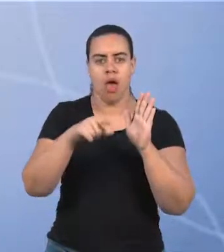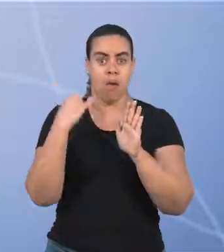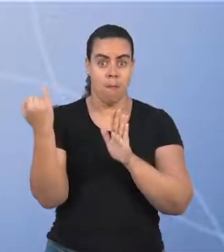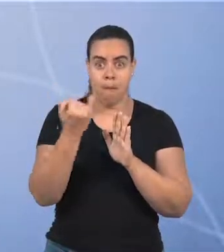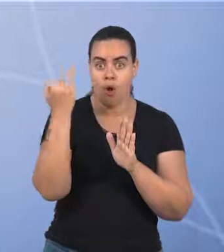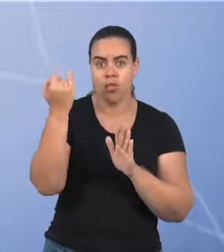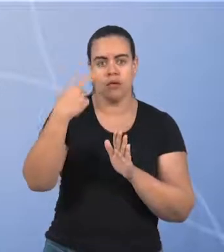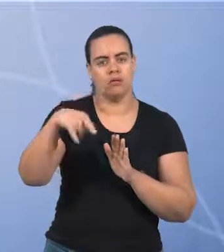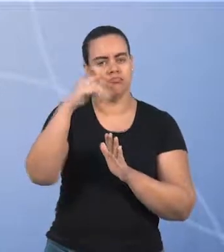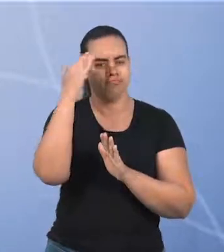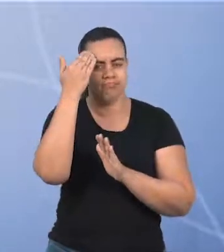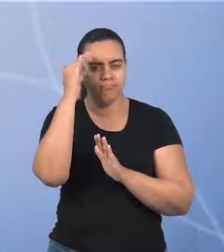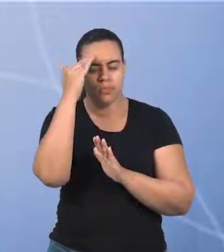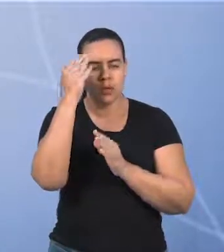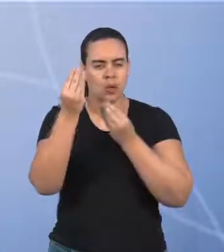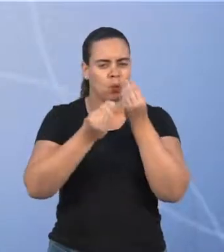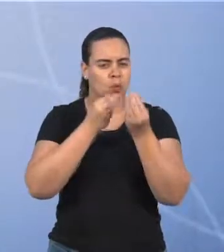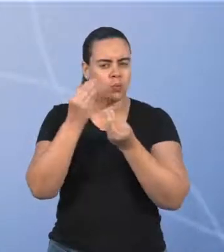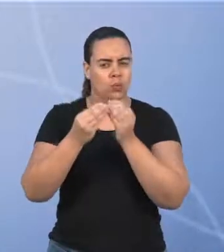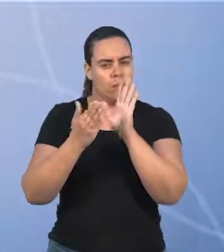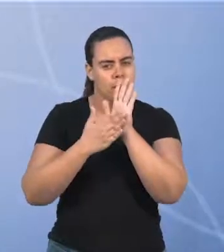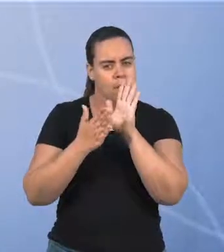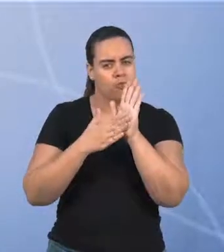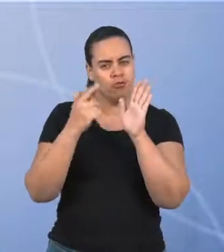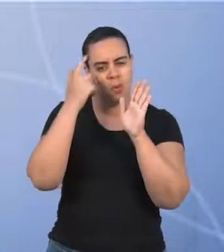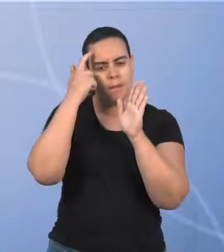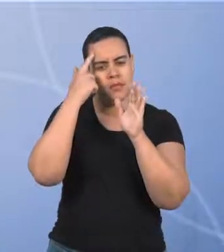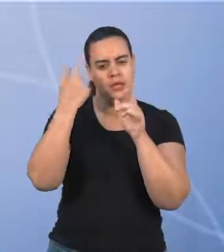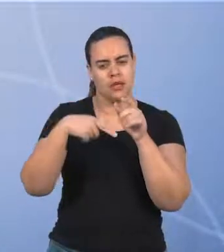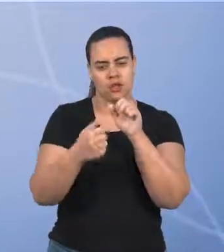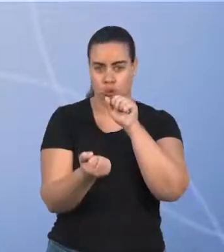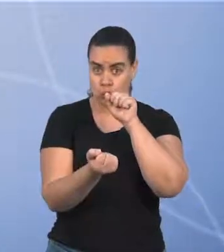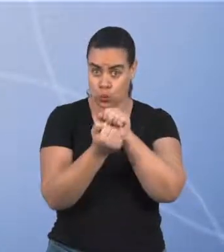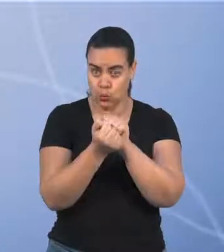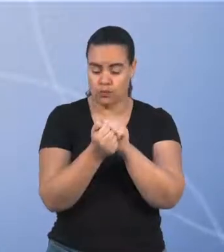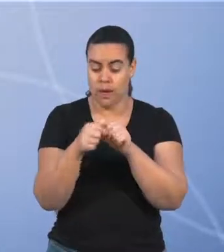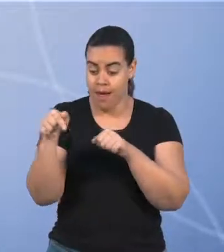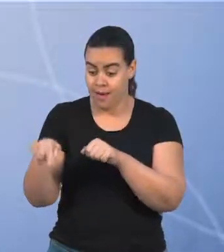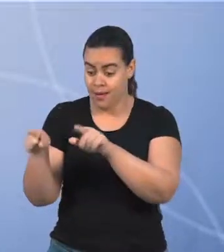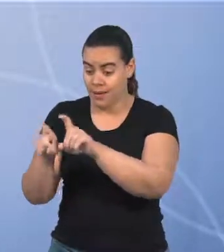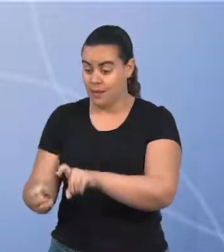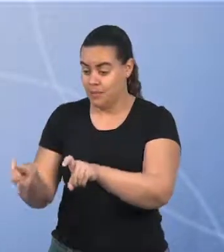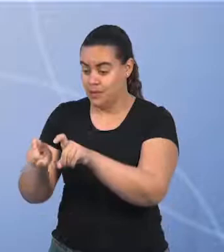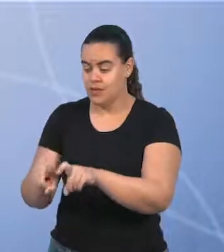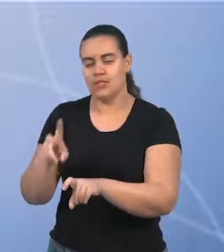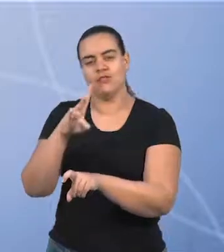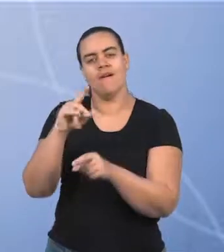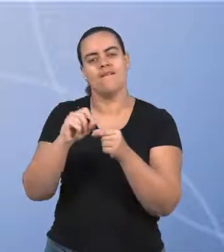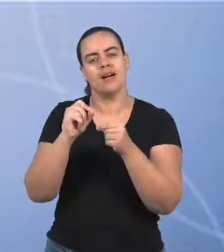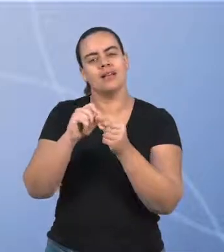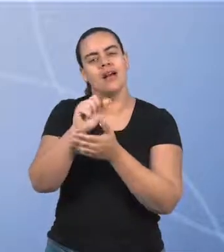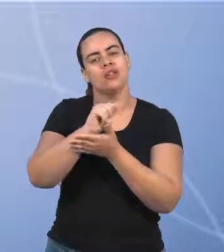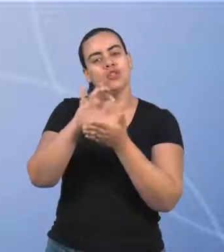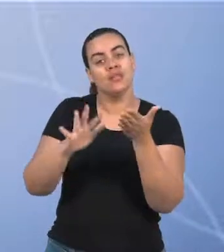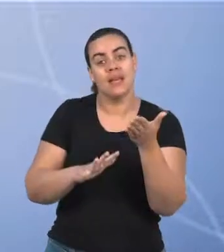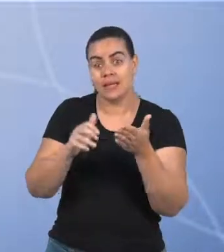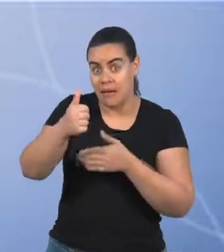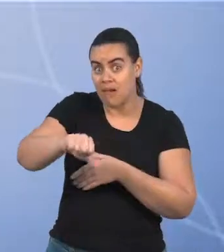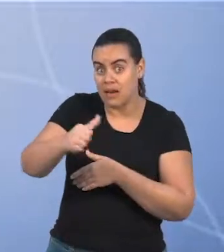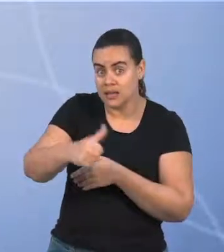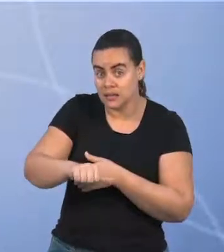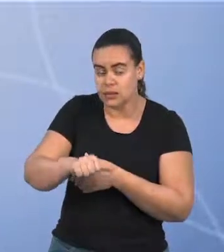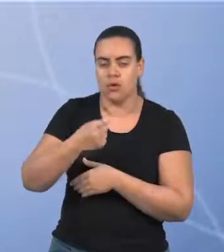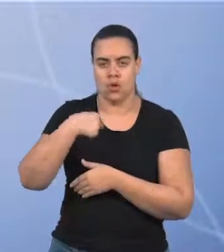para uma compreensão do todo da proposta que pensei para realizarmos juntos. Será nesse ambiente que iremos mediar nossas atividades de avaliação.